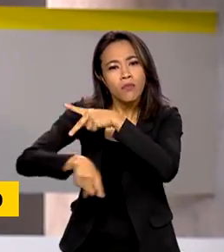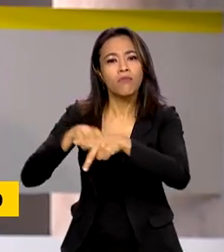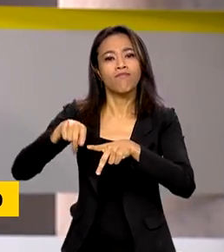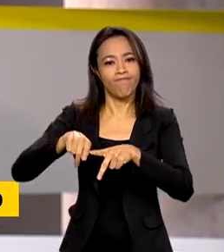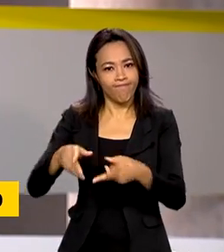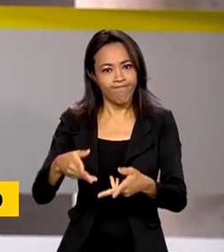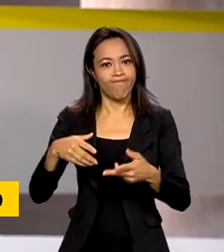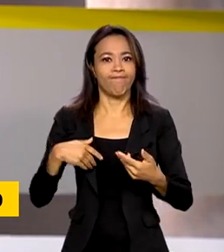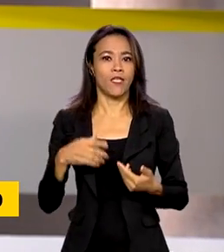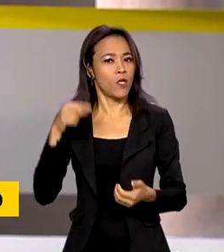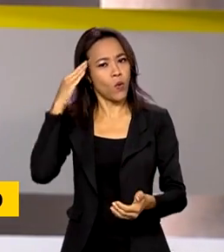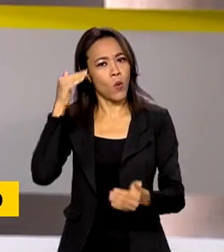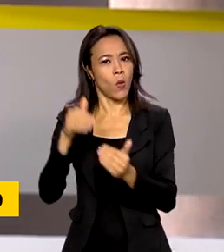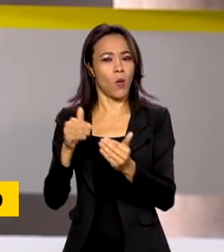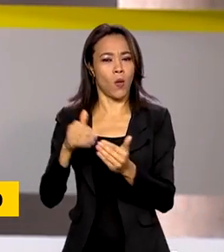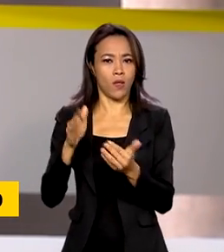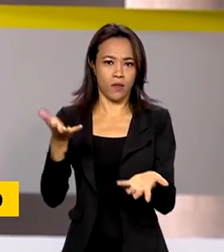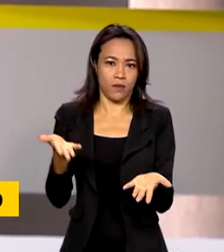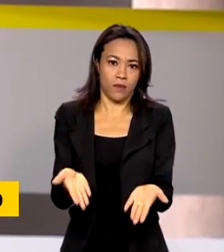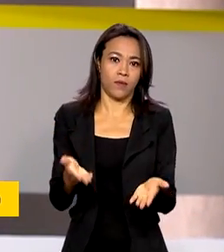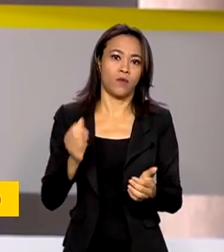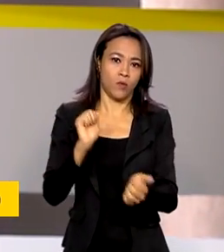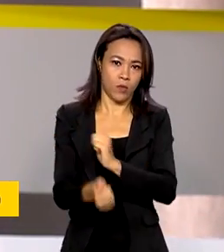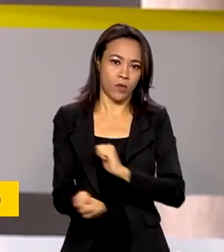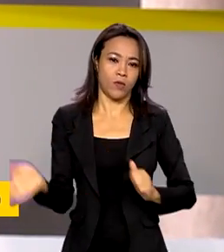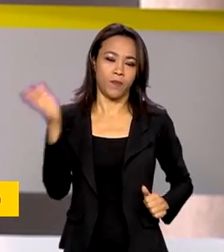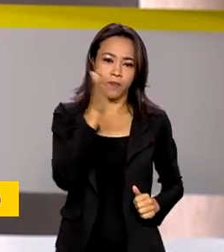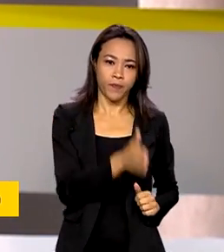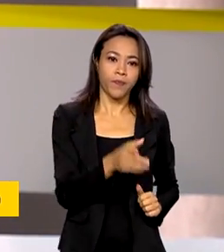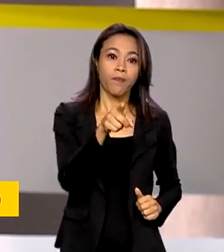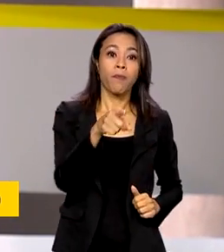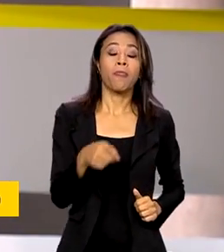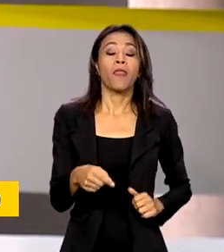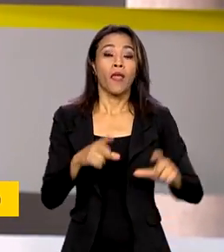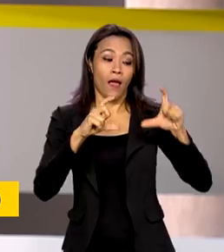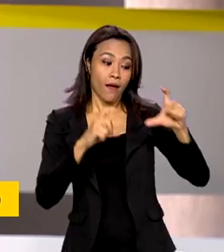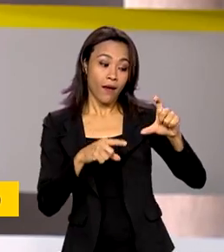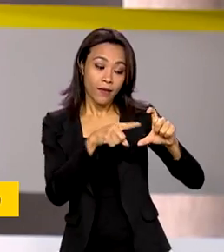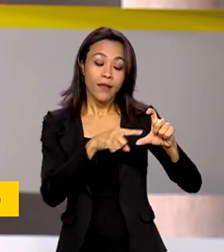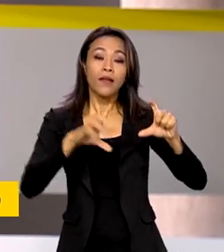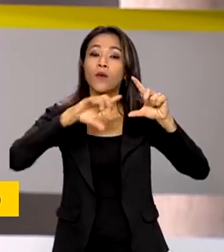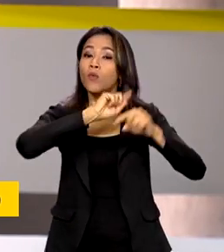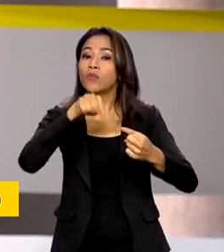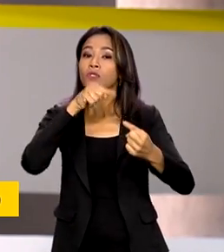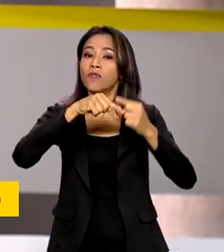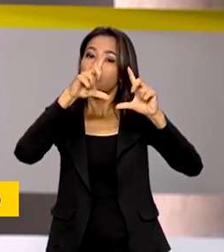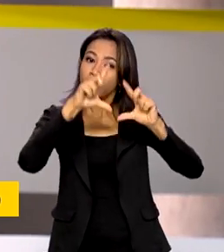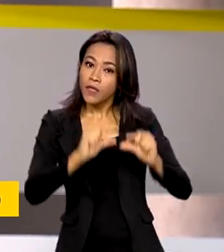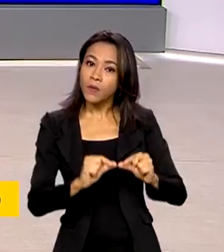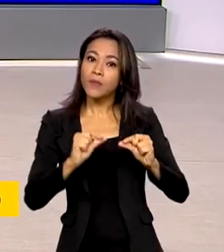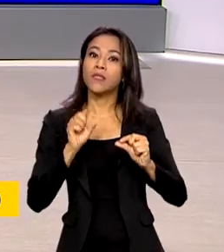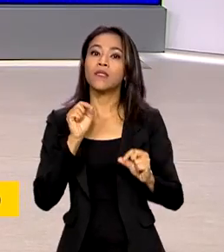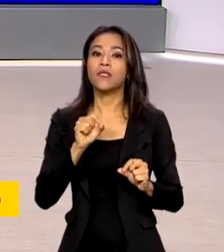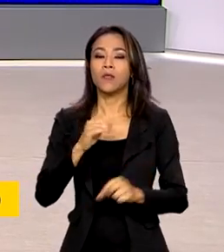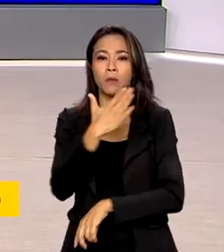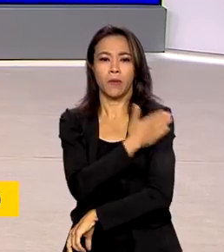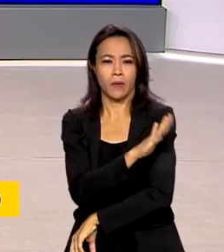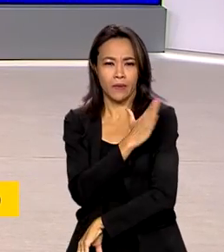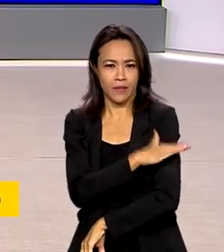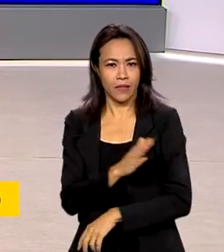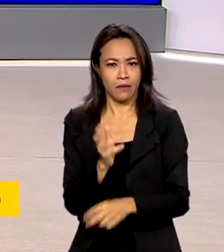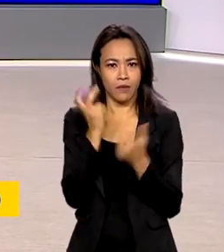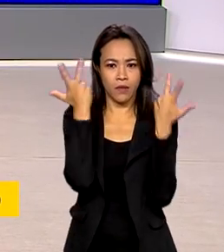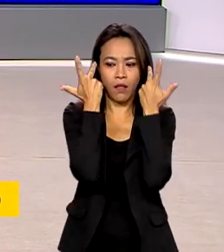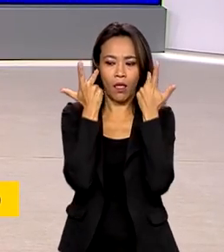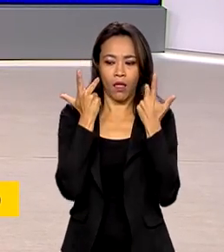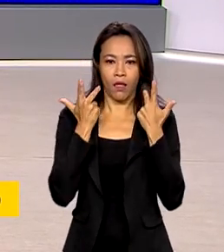A carteira de identidade vai ser alterada para reduzir discriminações e constrangimentos. O novo documento deve